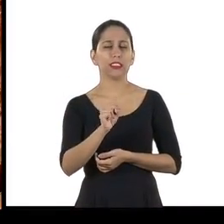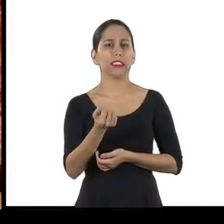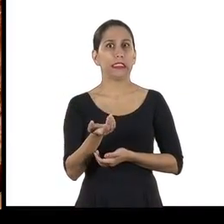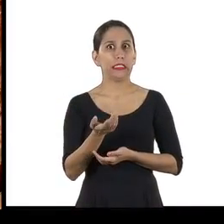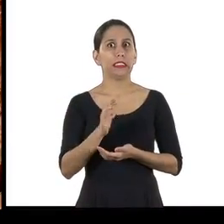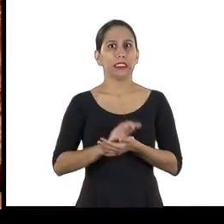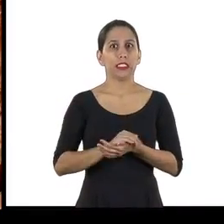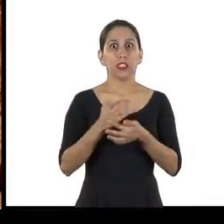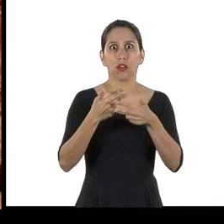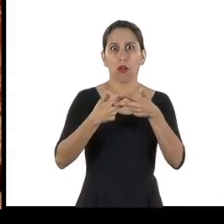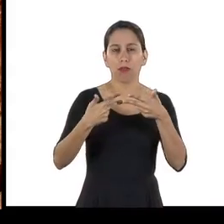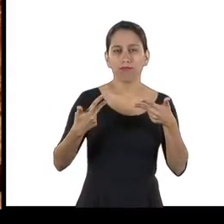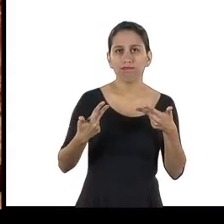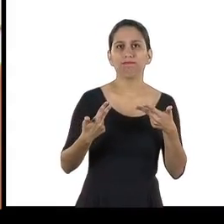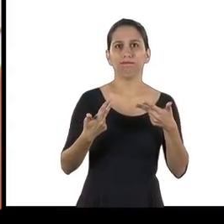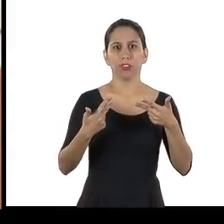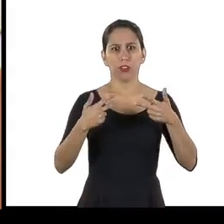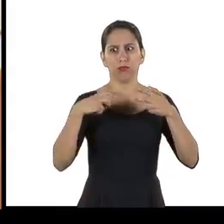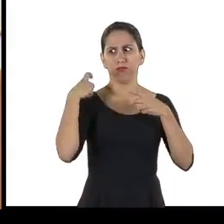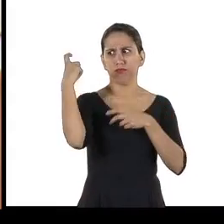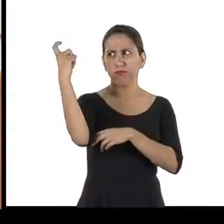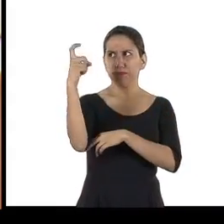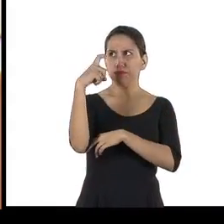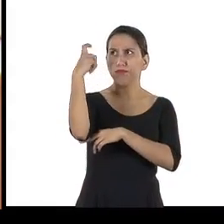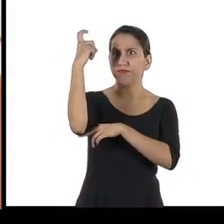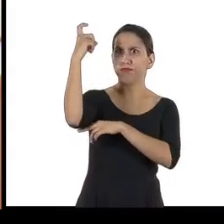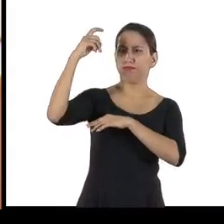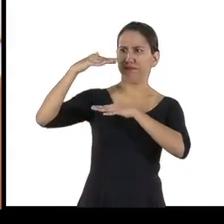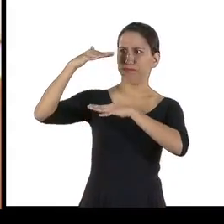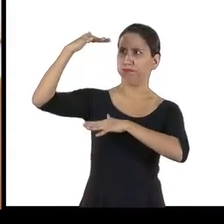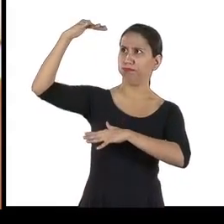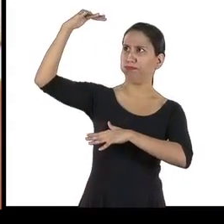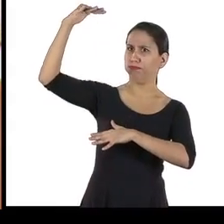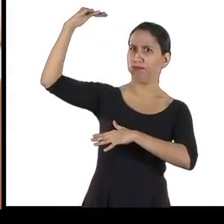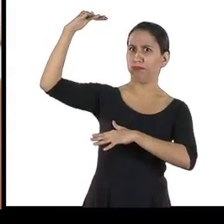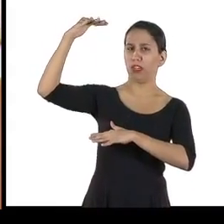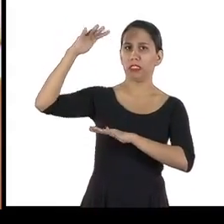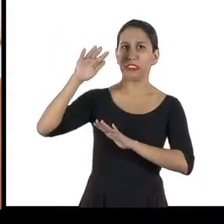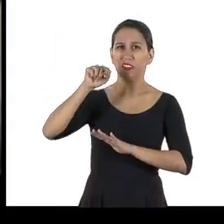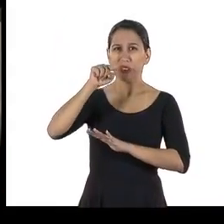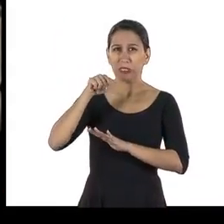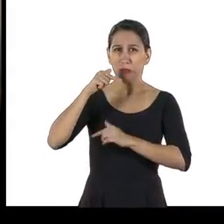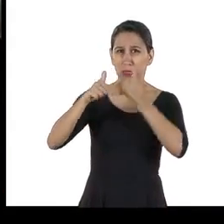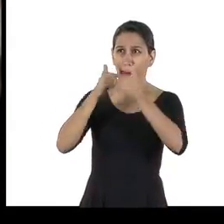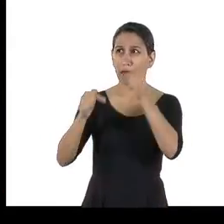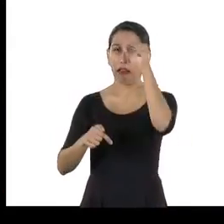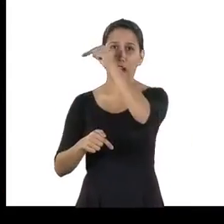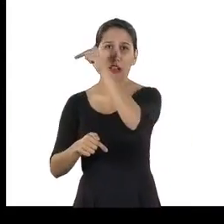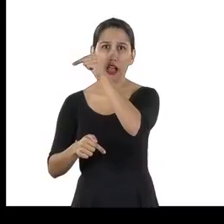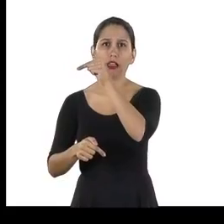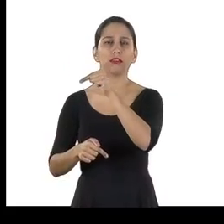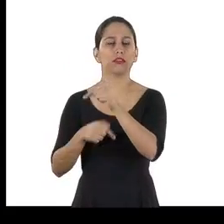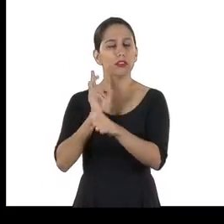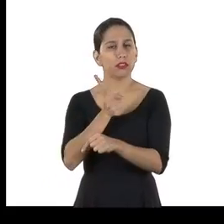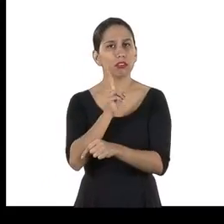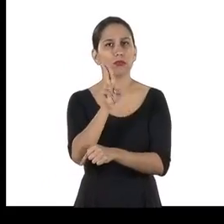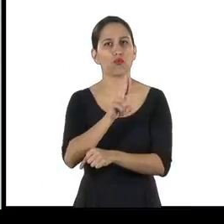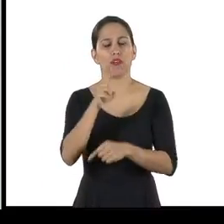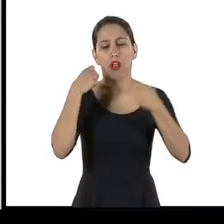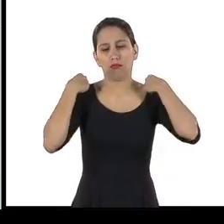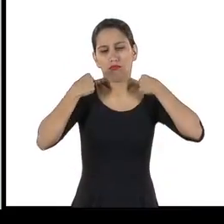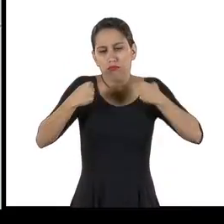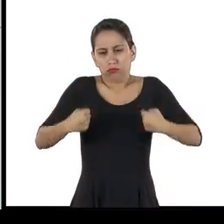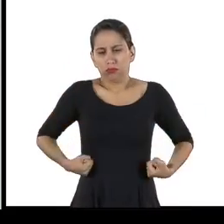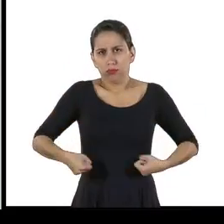bancadas com mais de 2 metros de altura. Se você for operar nessa bancada, deve utilizar cinto de segurança